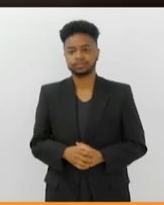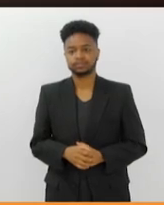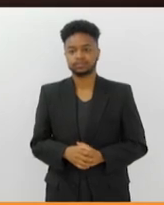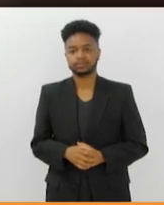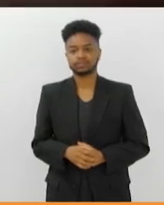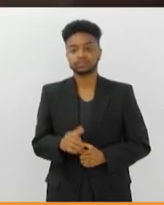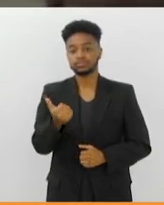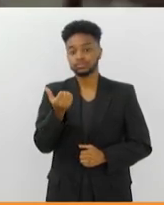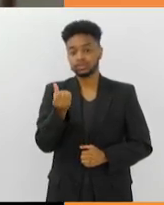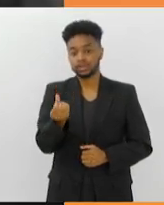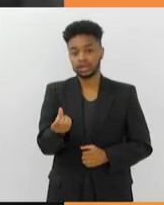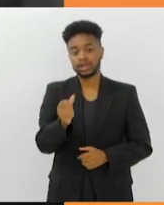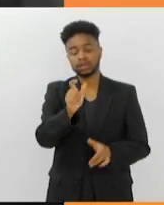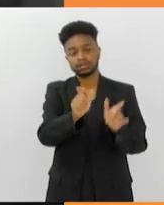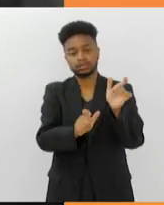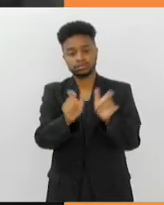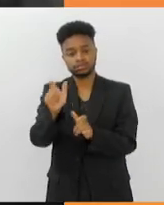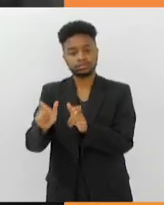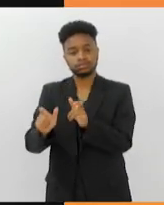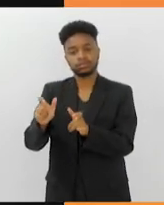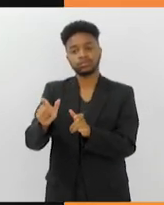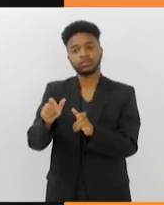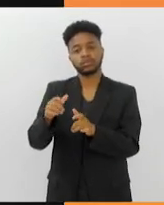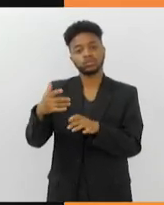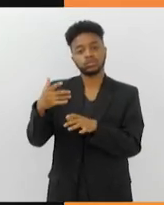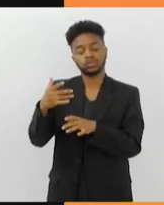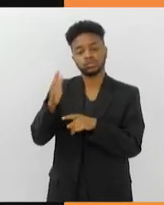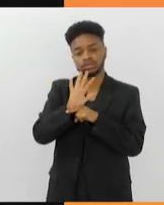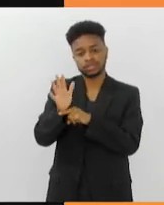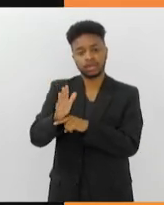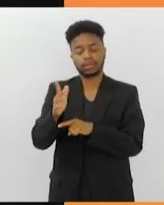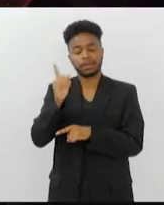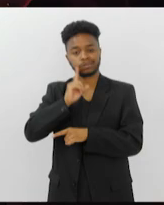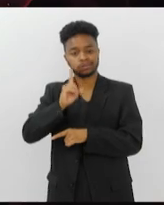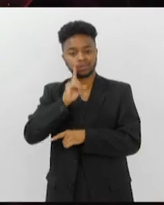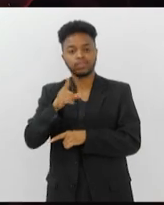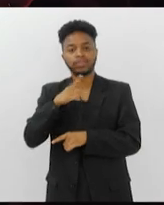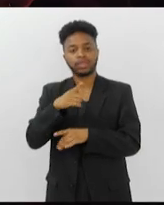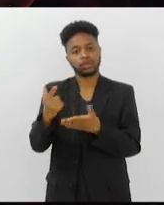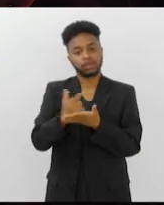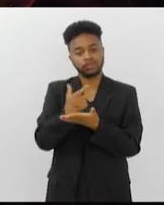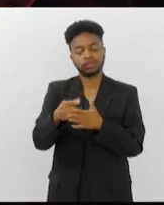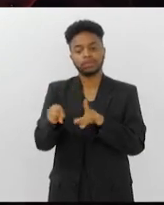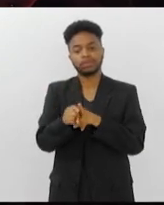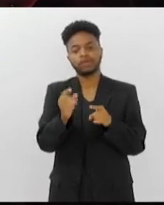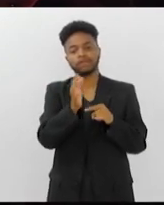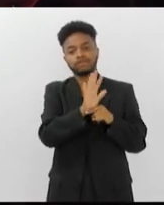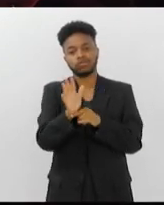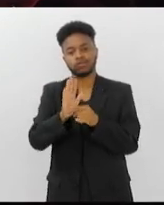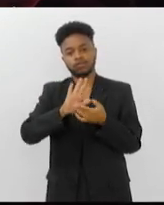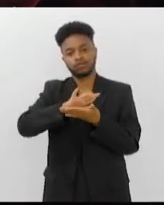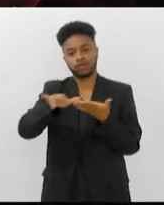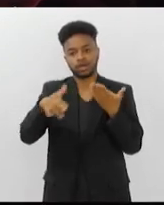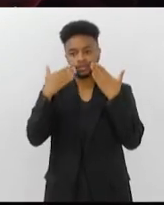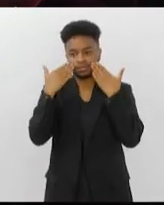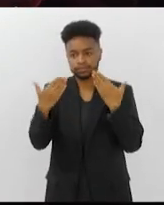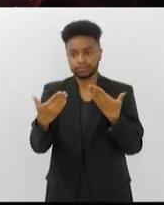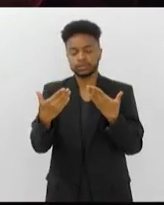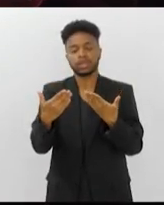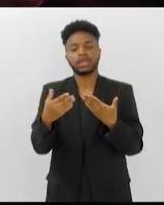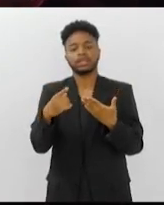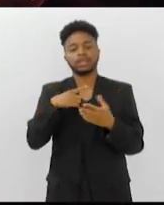16 divas do cinema americano são o assunto de um livro de uma mostra de filmes. A jornalista e crítica de cinema Luciana Costa